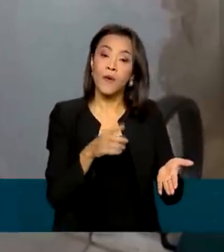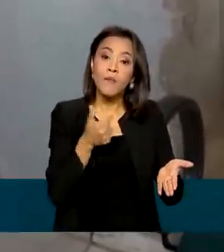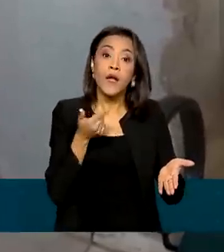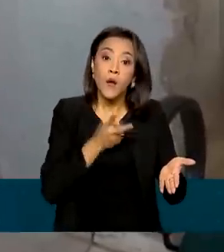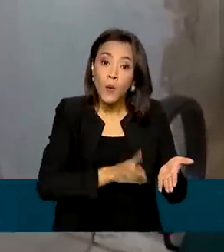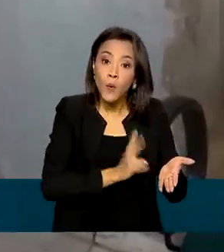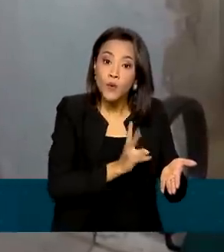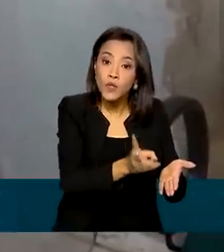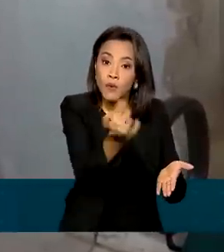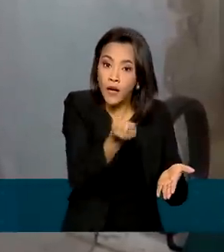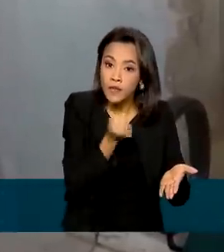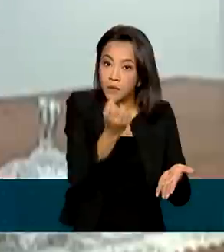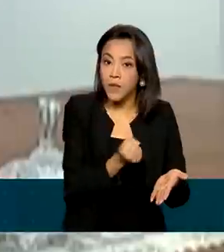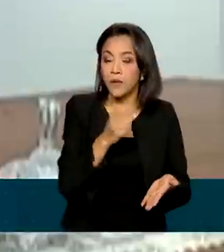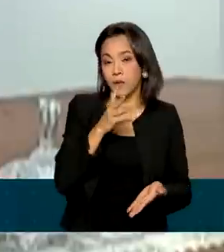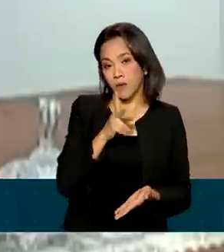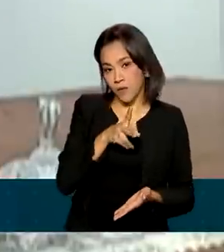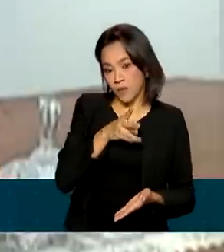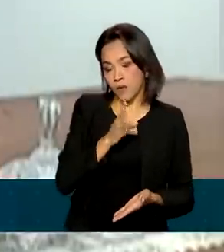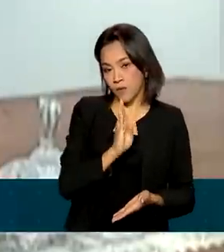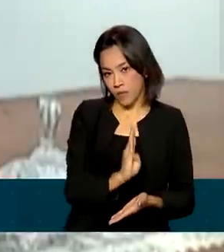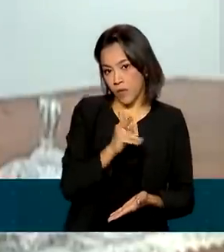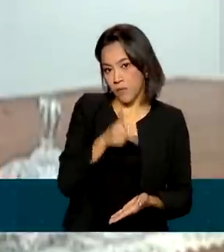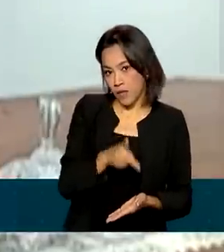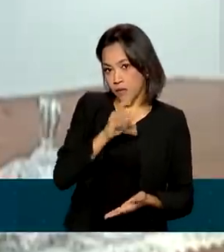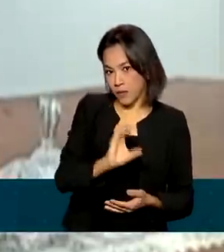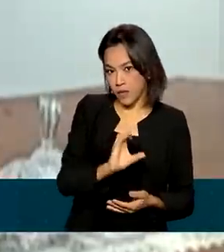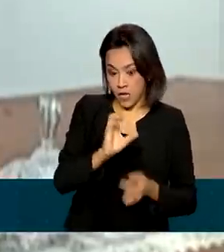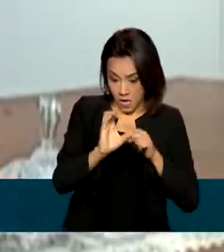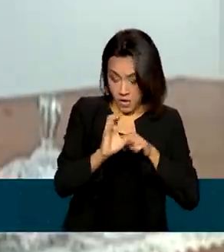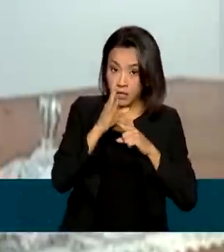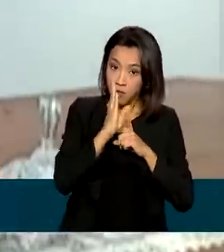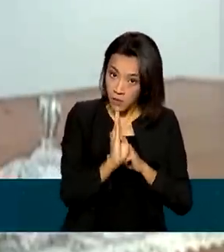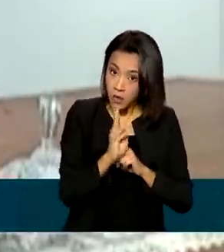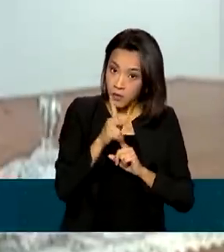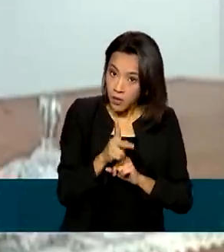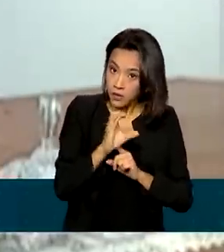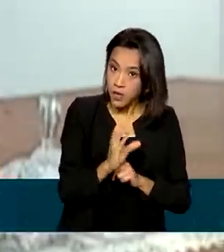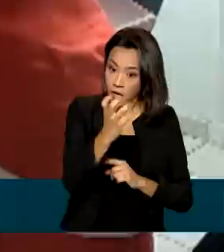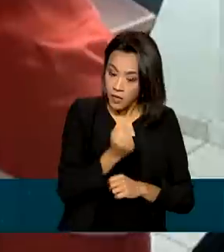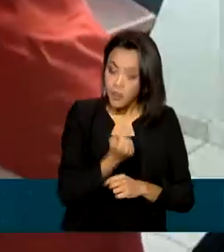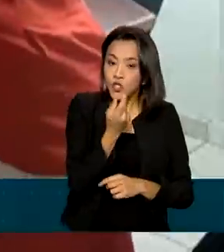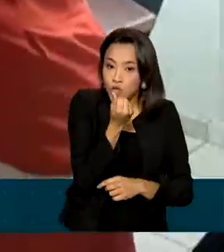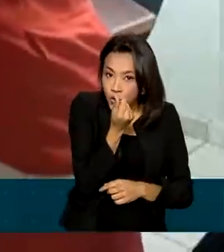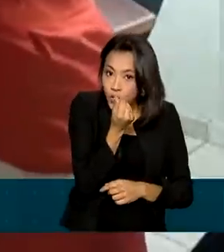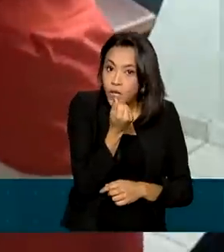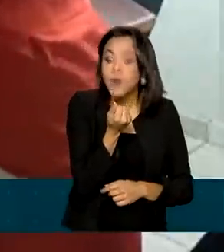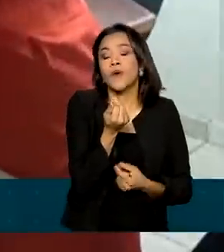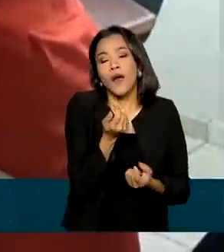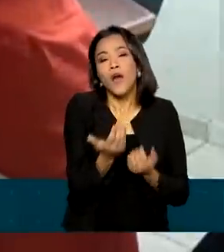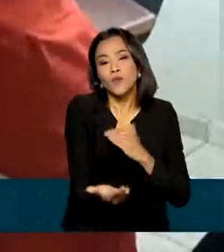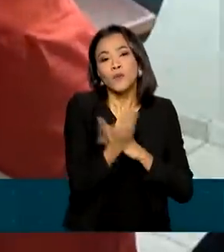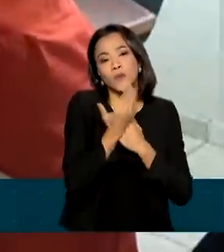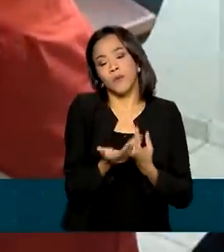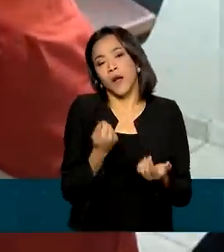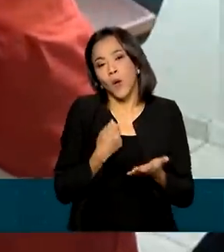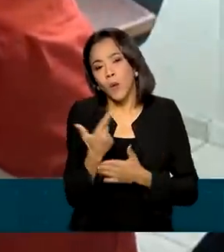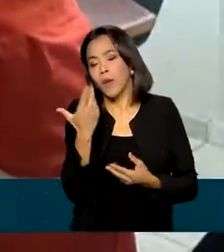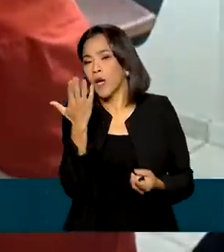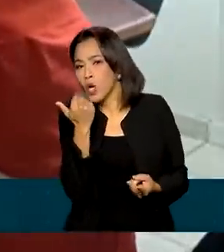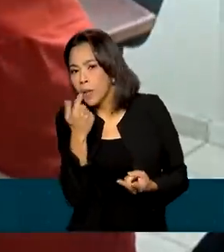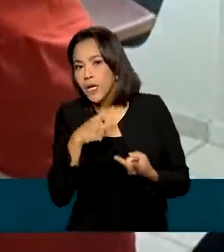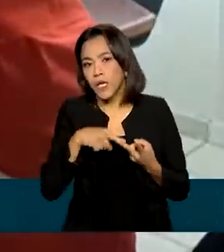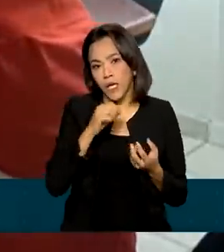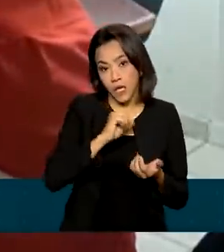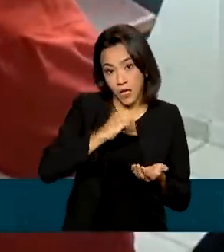continuidade do benefício. O pagamento do BPC garante o básico, comida e medicamentos para o